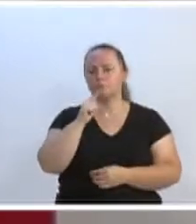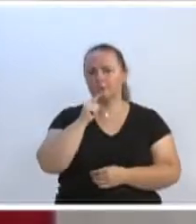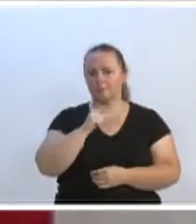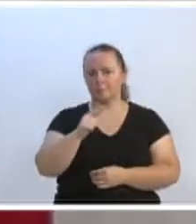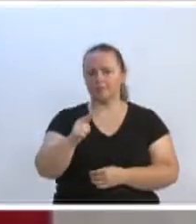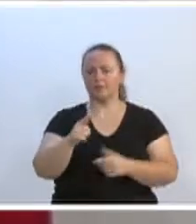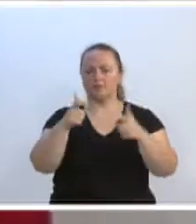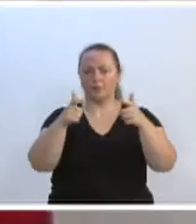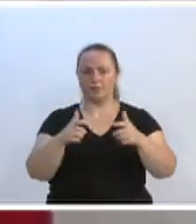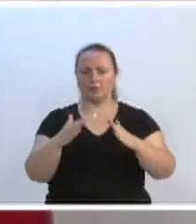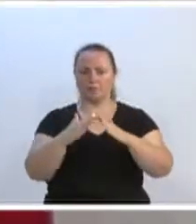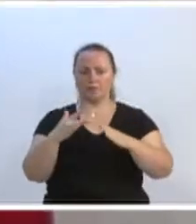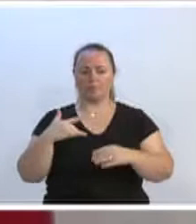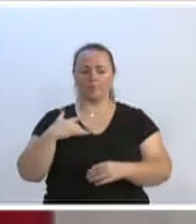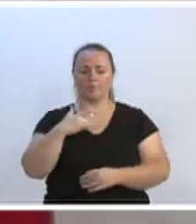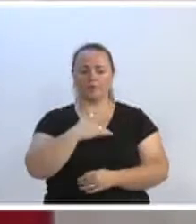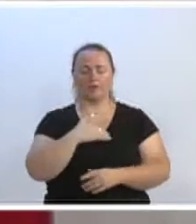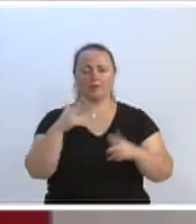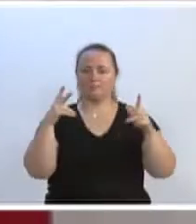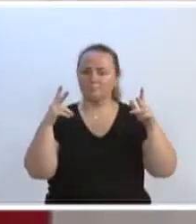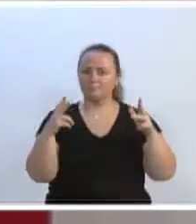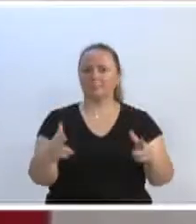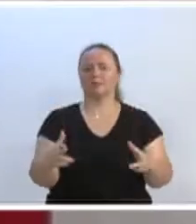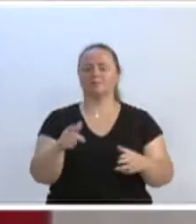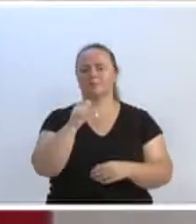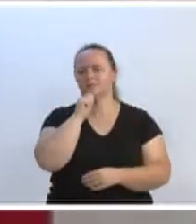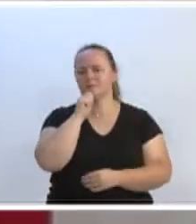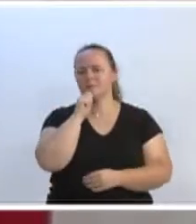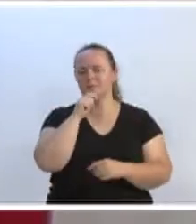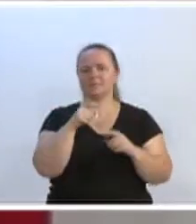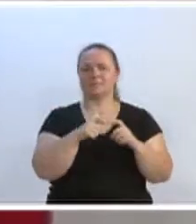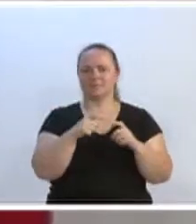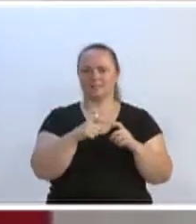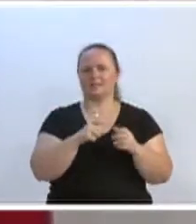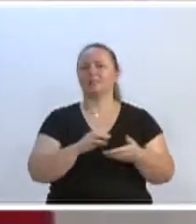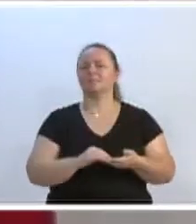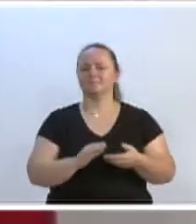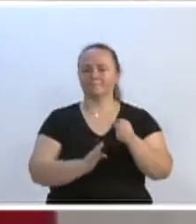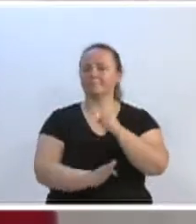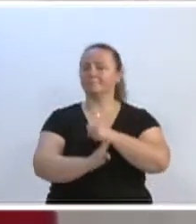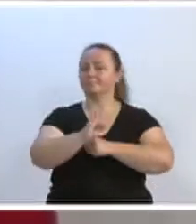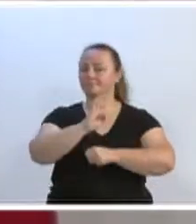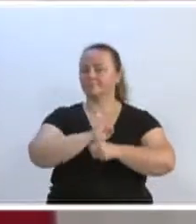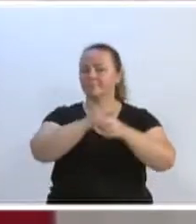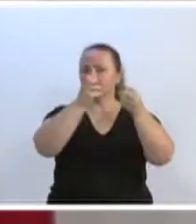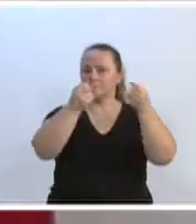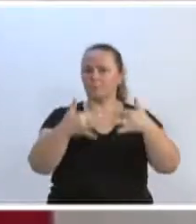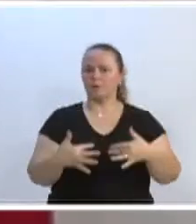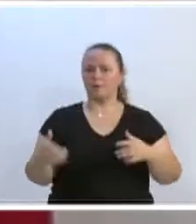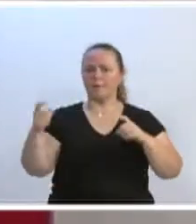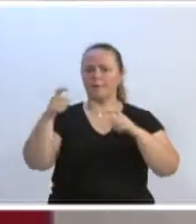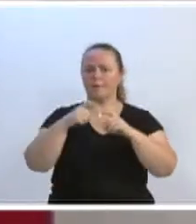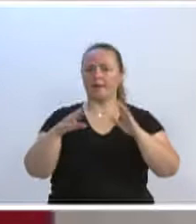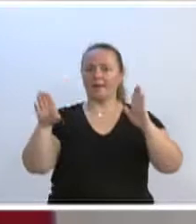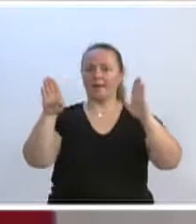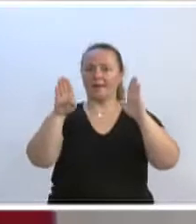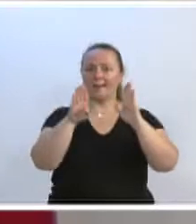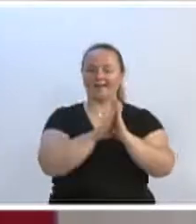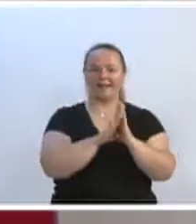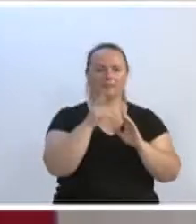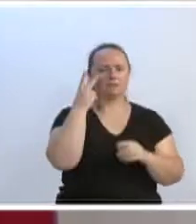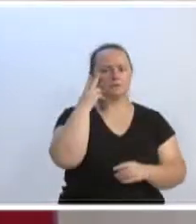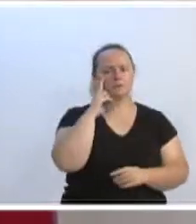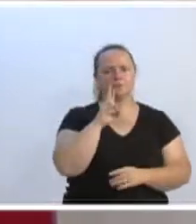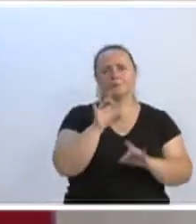unidade estava sem médico. O vereador Zeca Bombeiro disse que o médico ia chegar. O médico chegou, ficou dois dias e